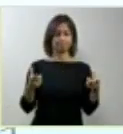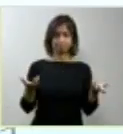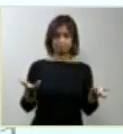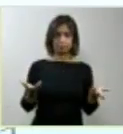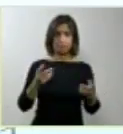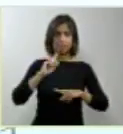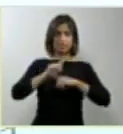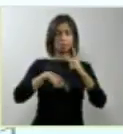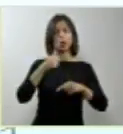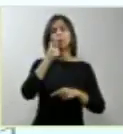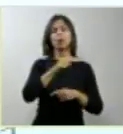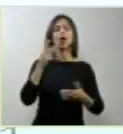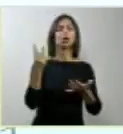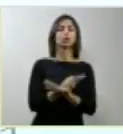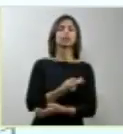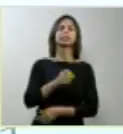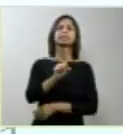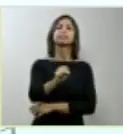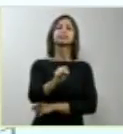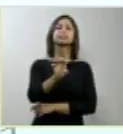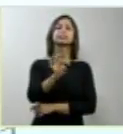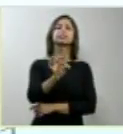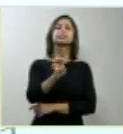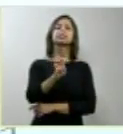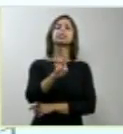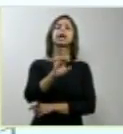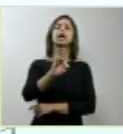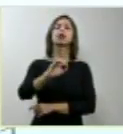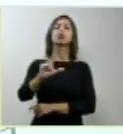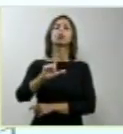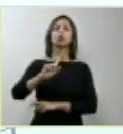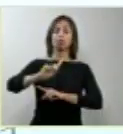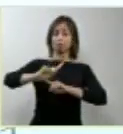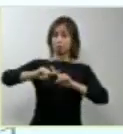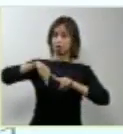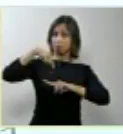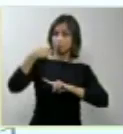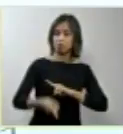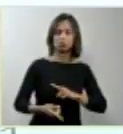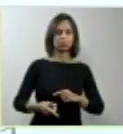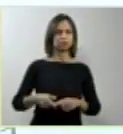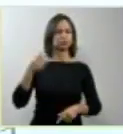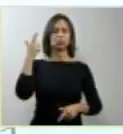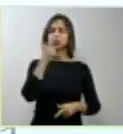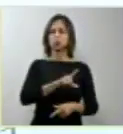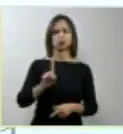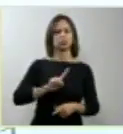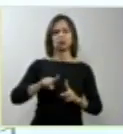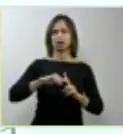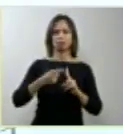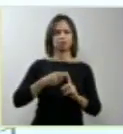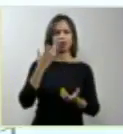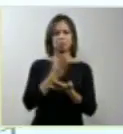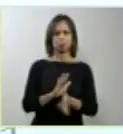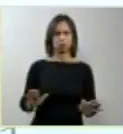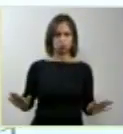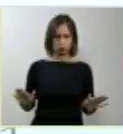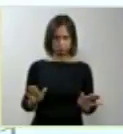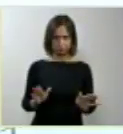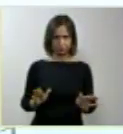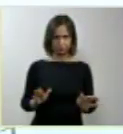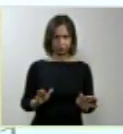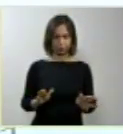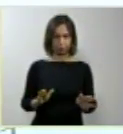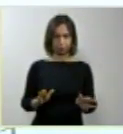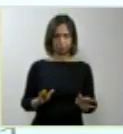de mulheres estéreis vem desse processo. E também um quarto da mortalidade materna brasileira decorre do